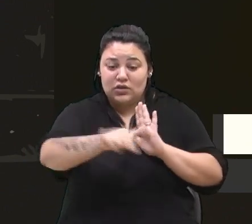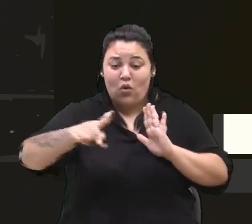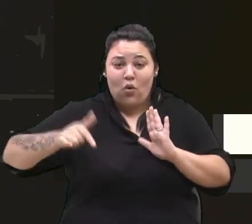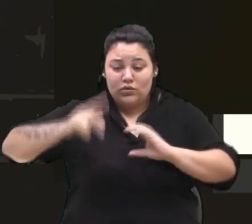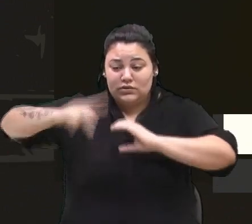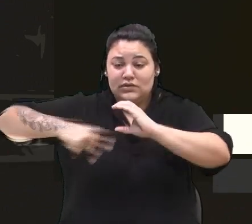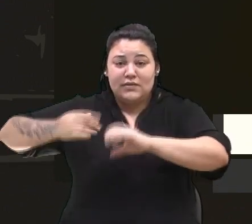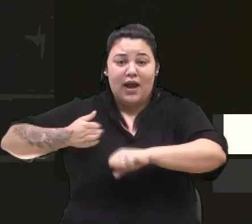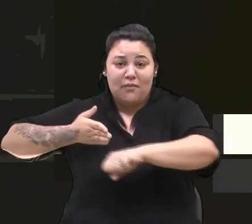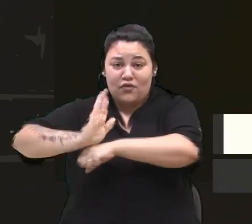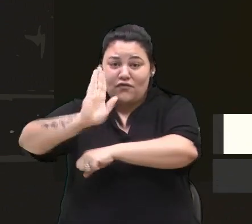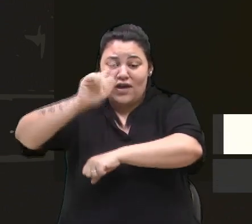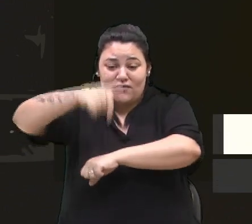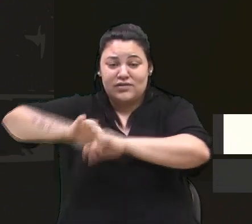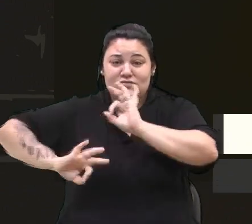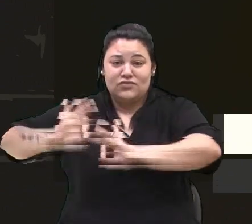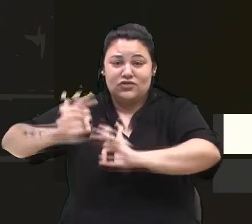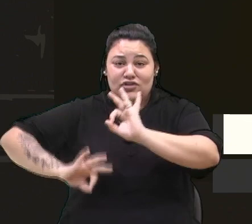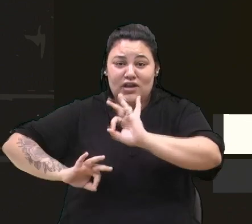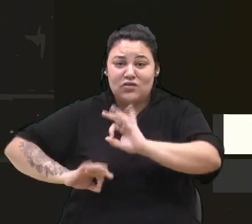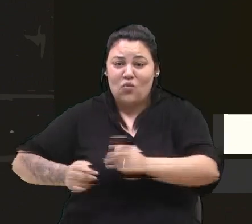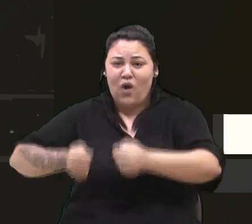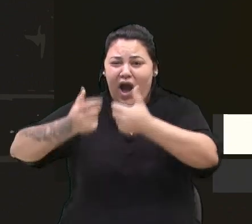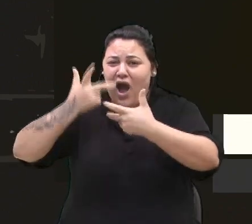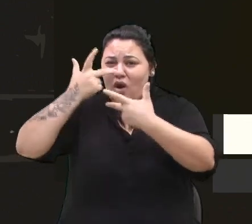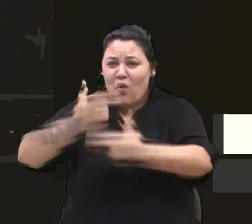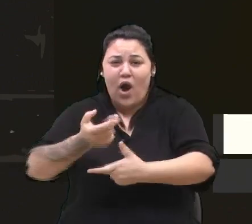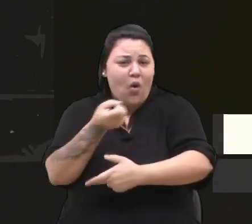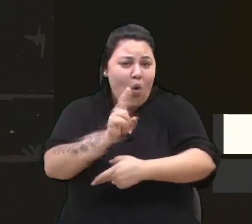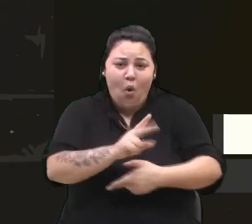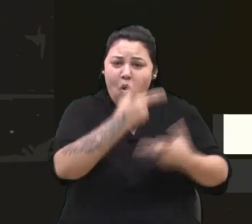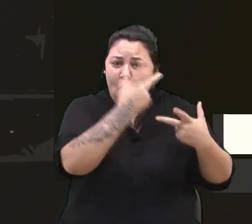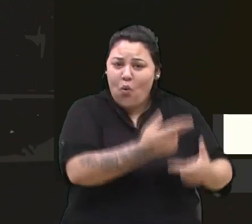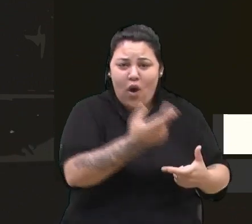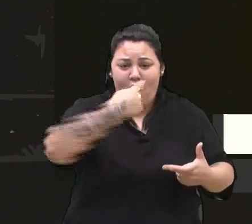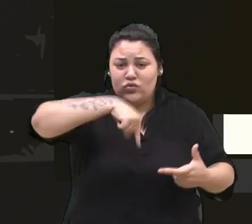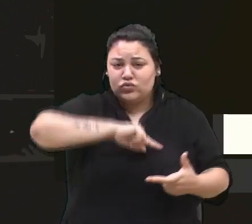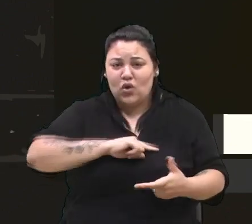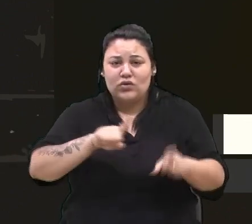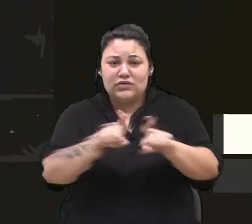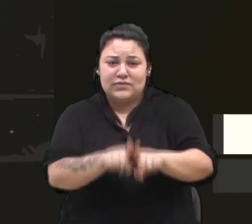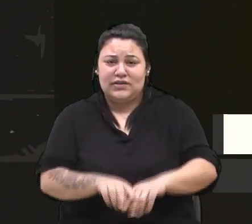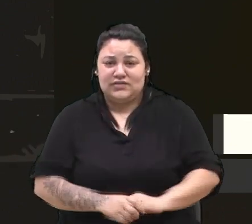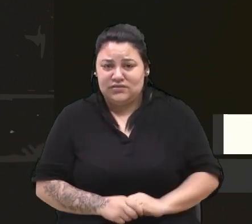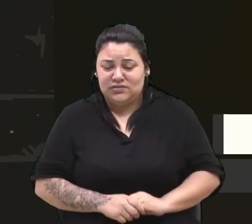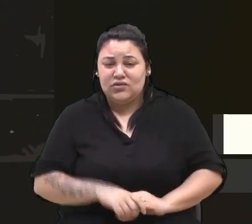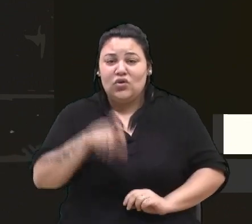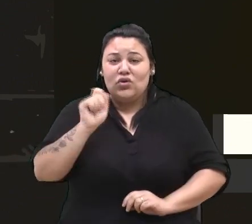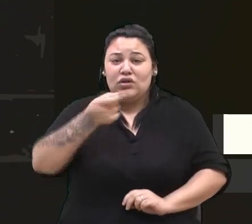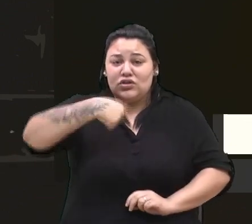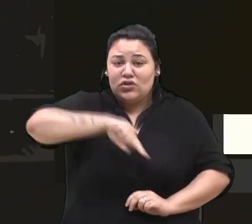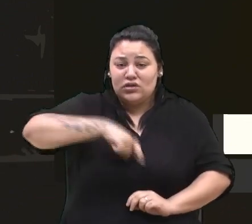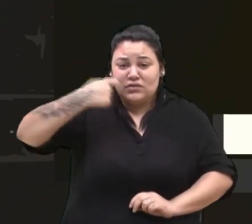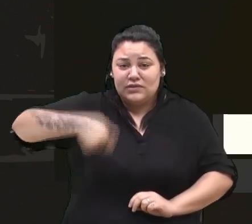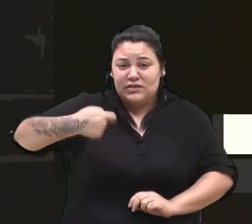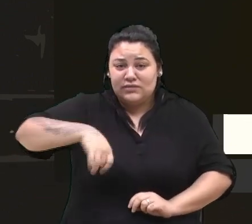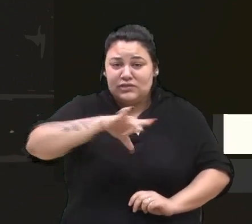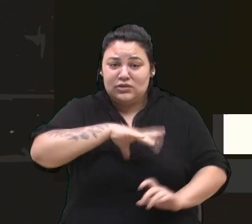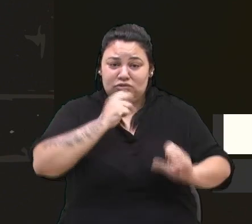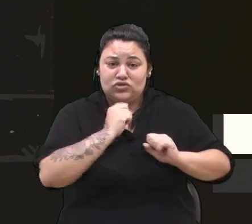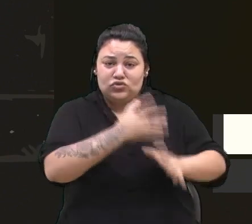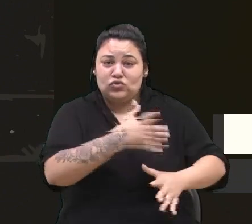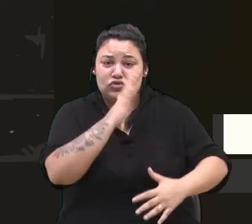que aprovaram projetos semelhantes ou iguais ao nosso. O que nós precisamos é de uma ação prática,